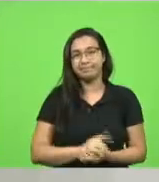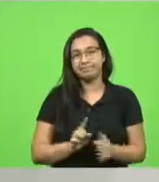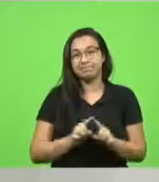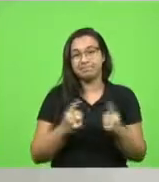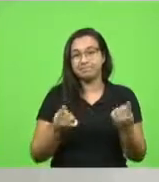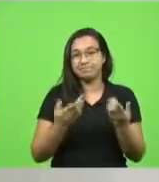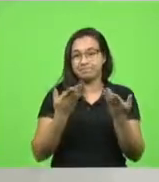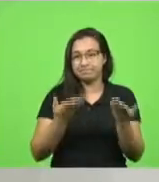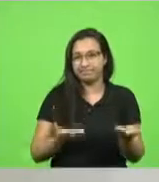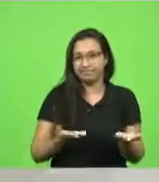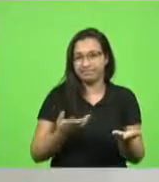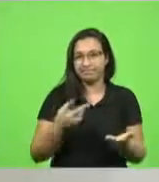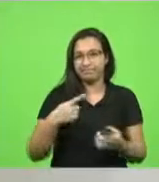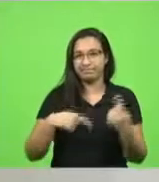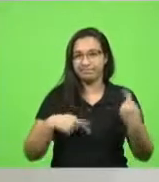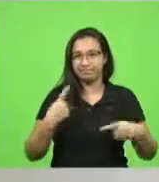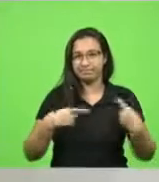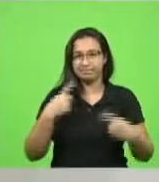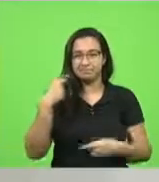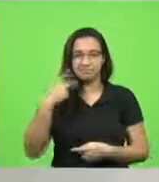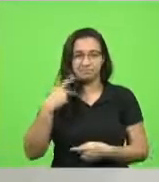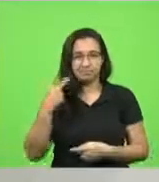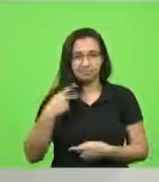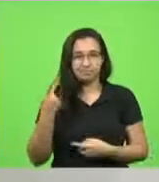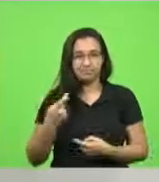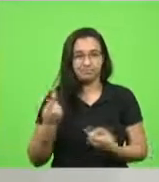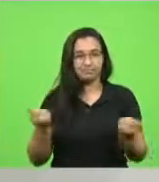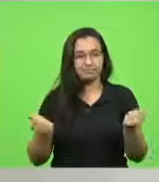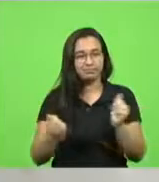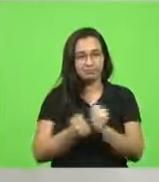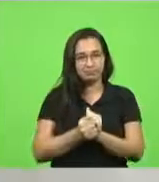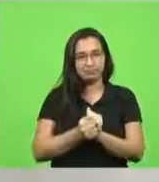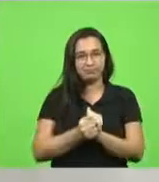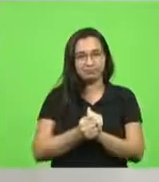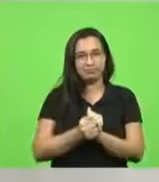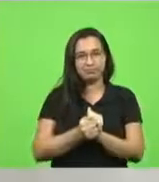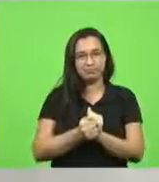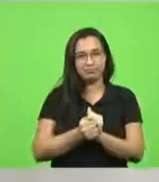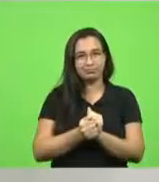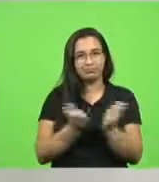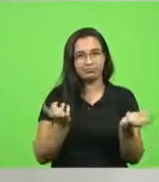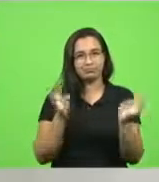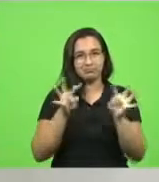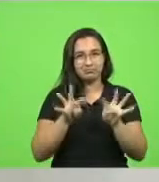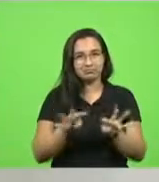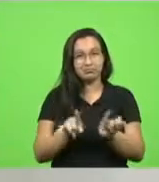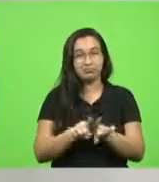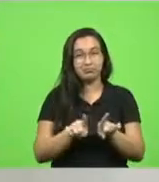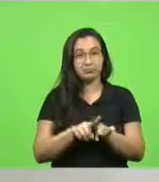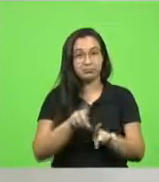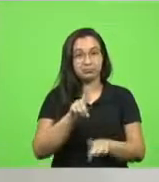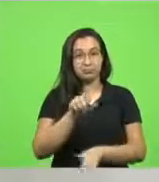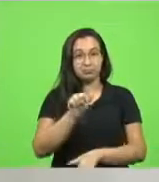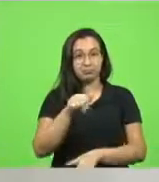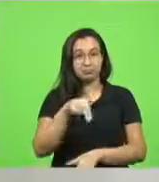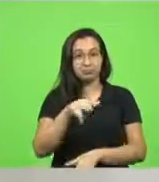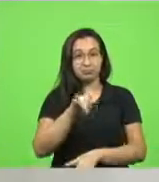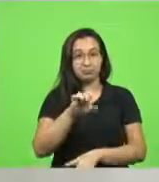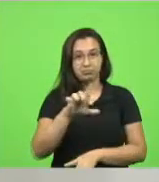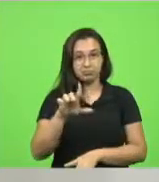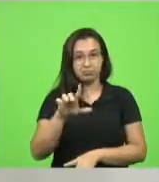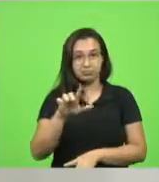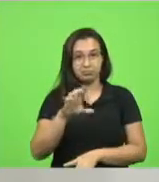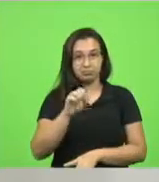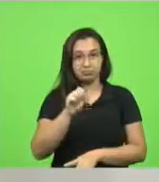parlamentares estiveram conosco presentes, assim como o Daniel Cara, que é uma das figuras mais